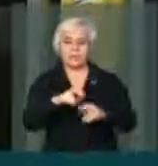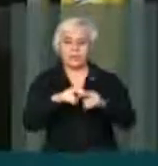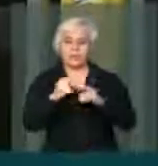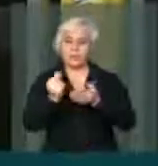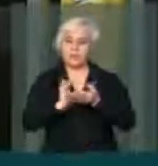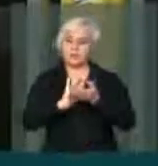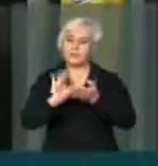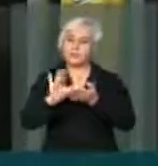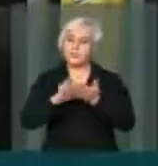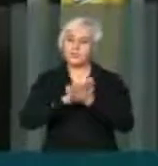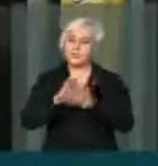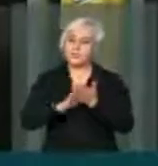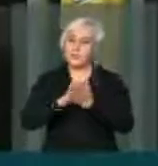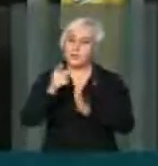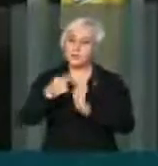vida.